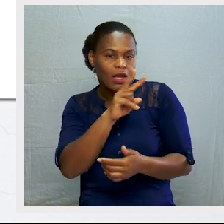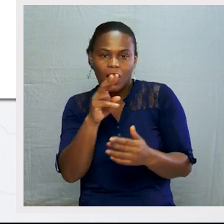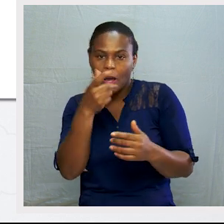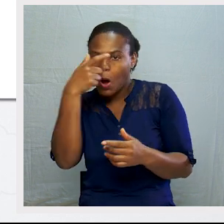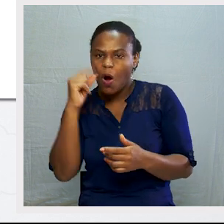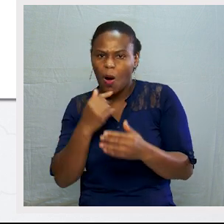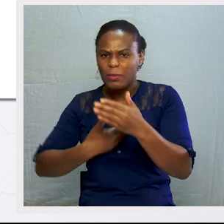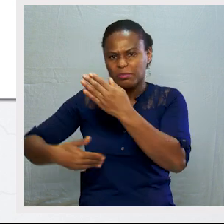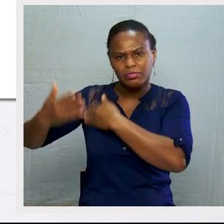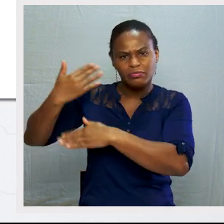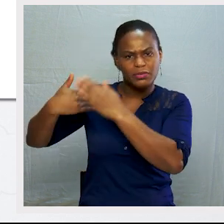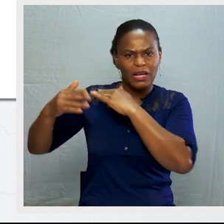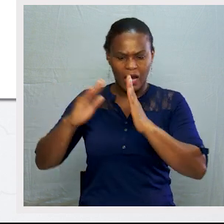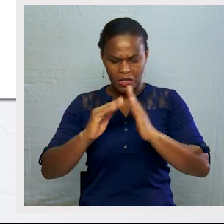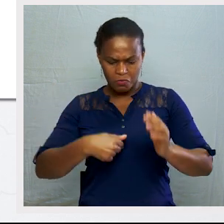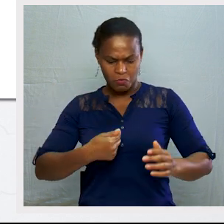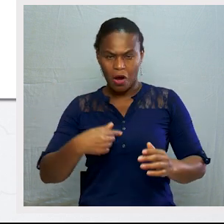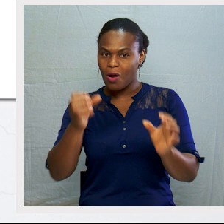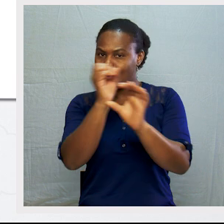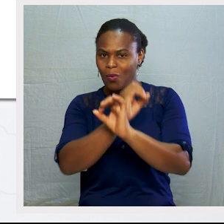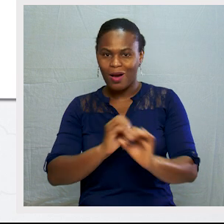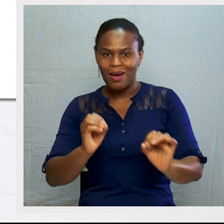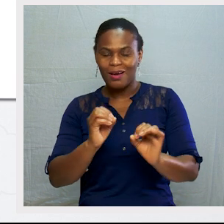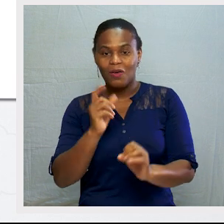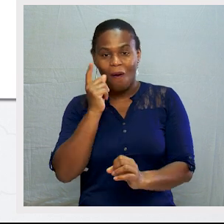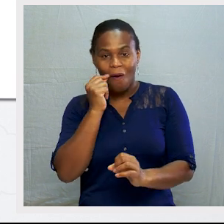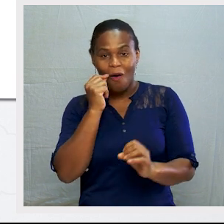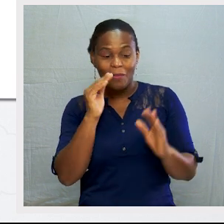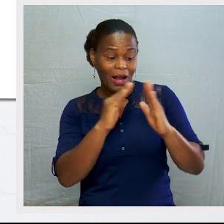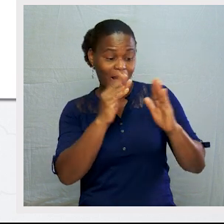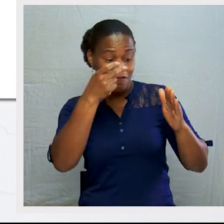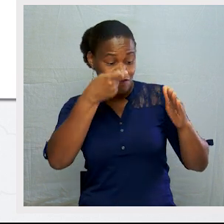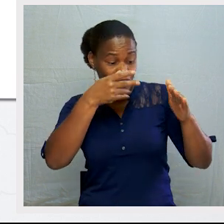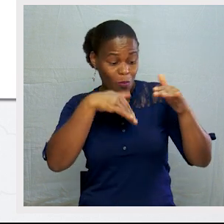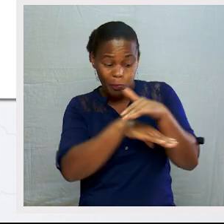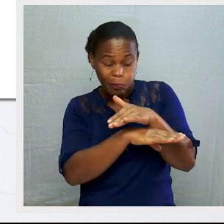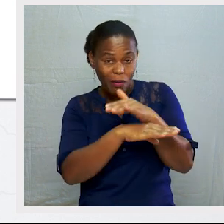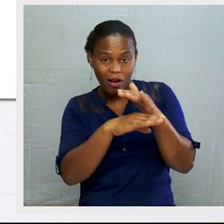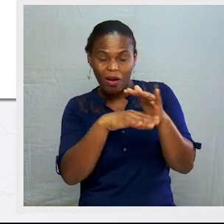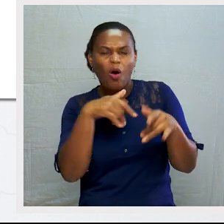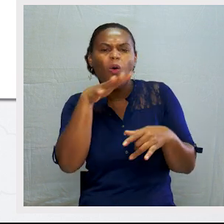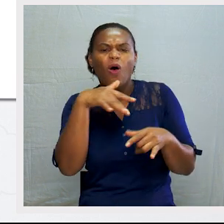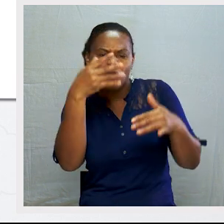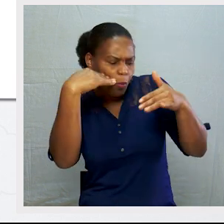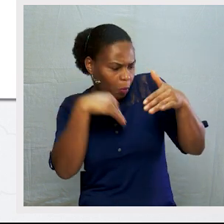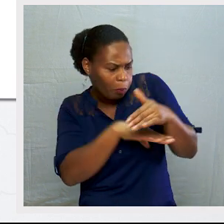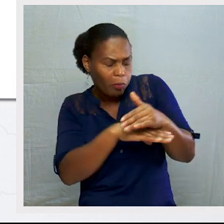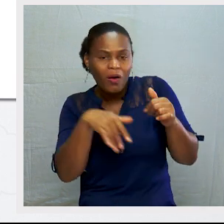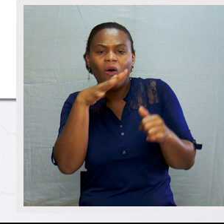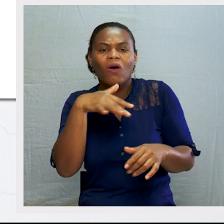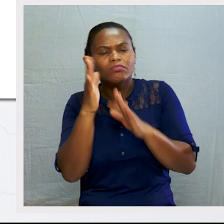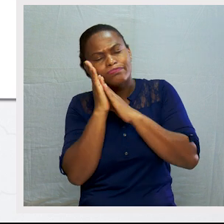as suas habitações próprias. abrigavam-se em qualquer lugar. Aonde?